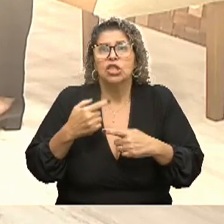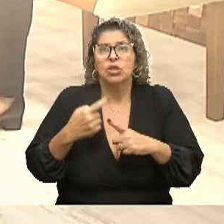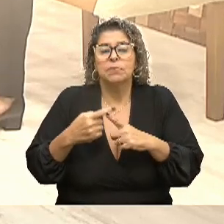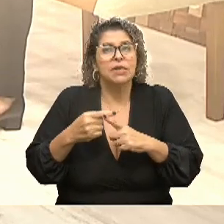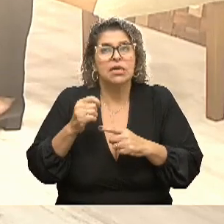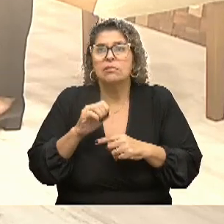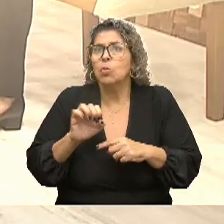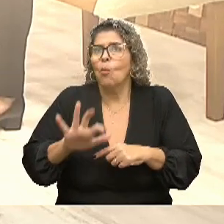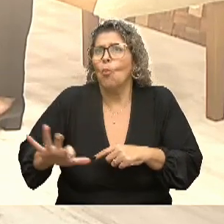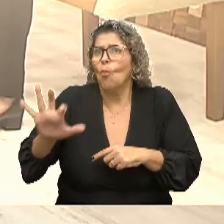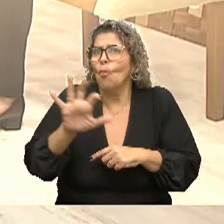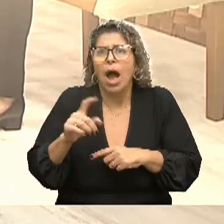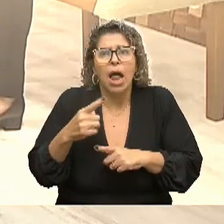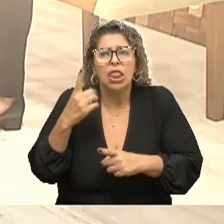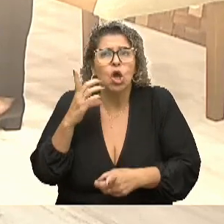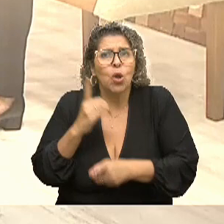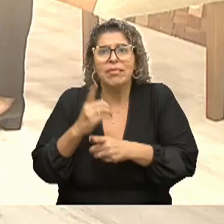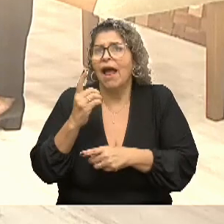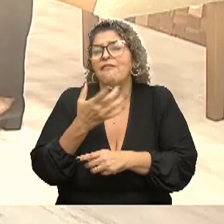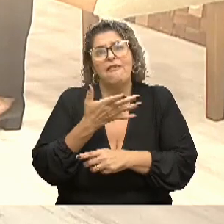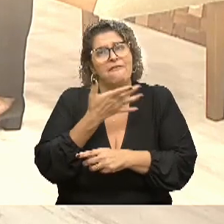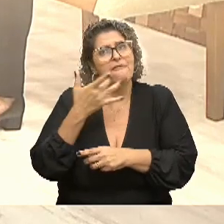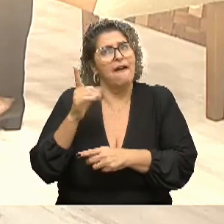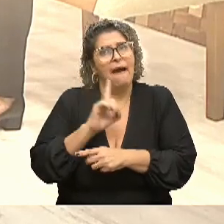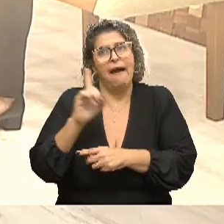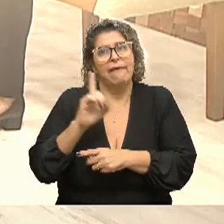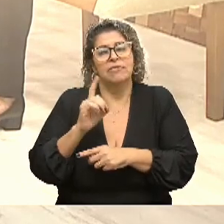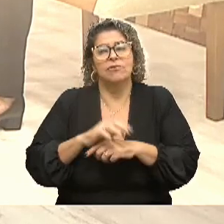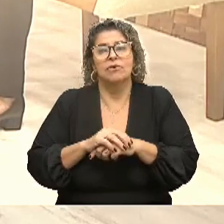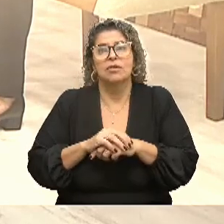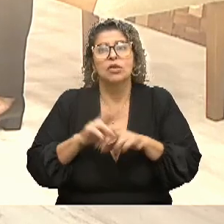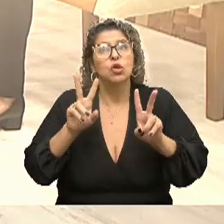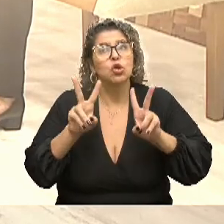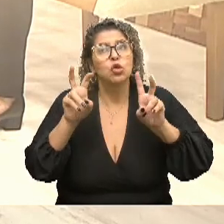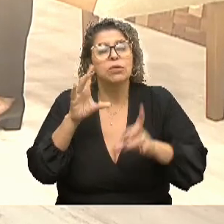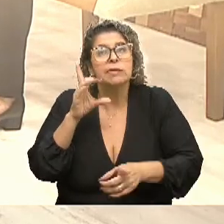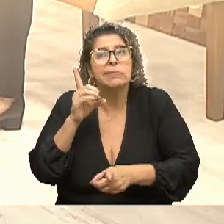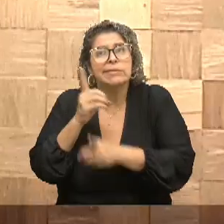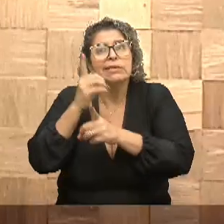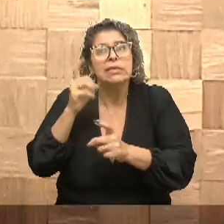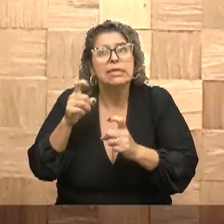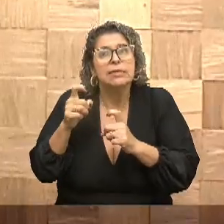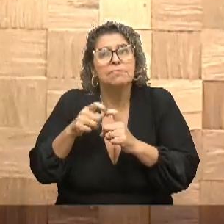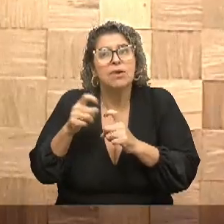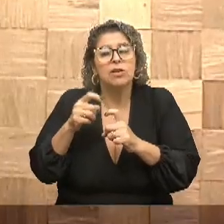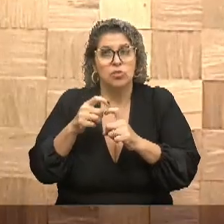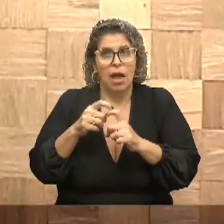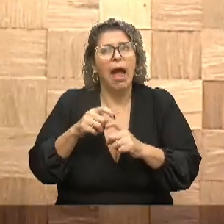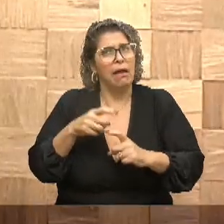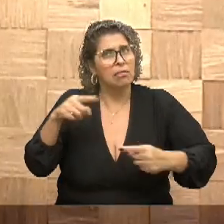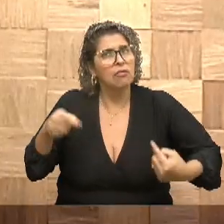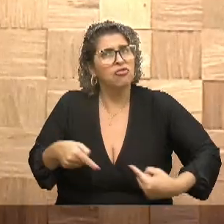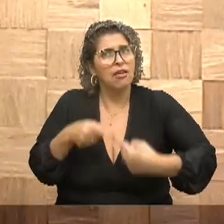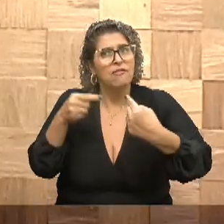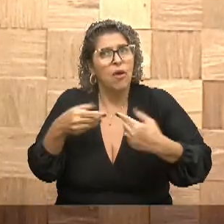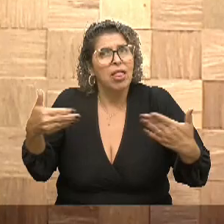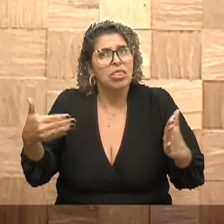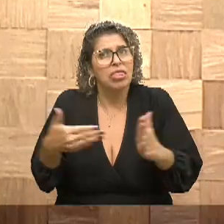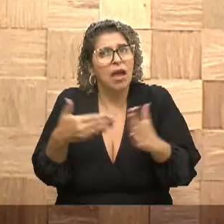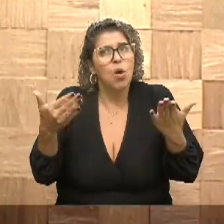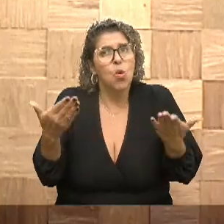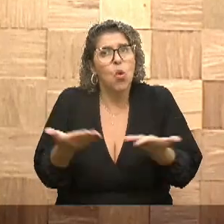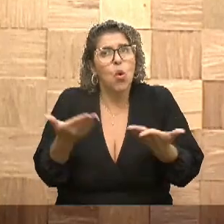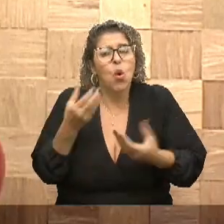invisibilidade. Eu queria que tu falasse desse tema do diagnóstico, ainda é um desafio nos dias de hoje, eu não